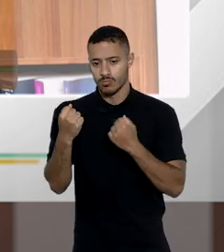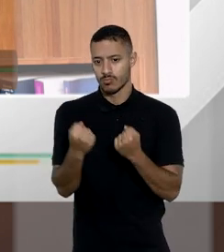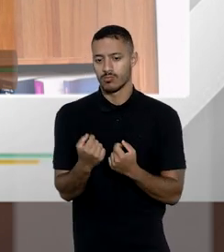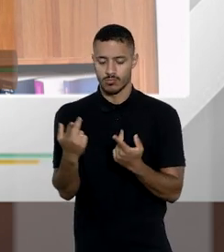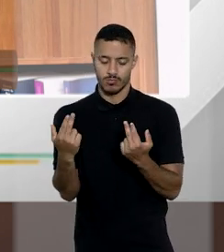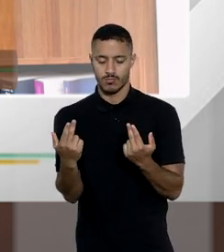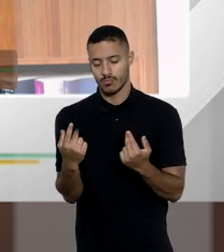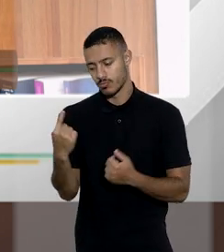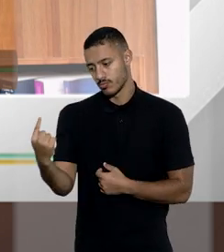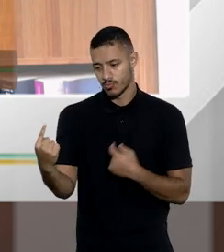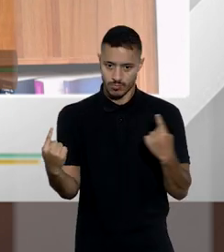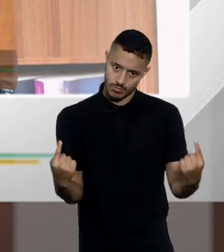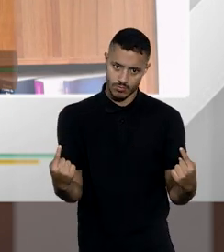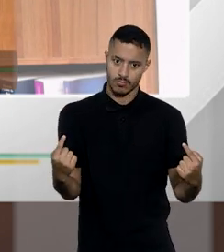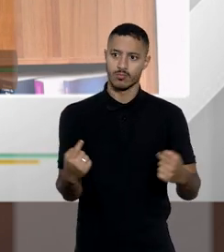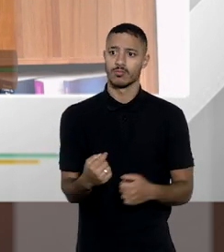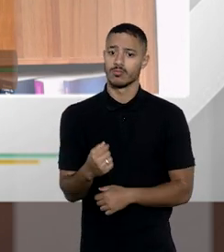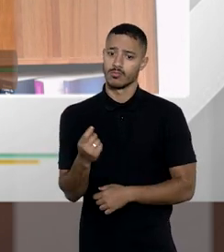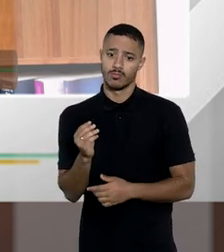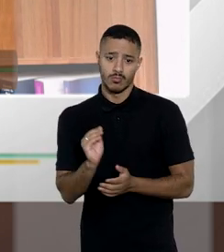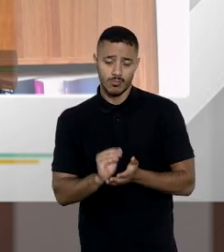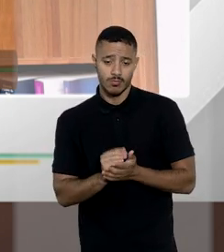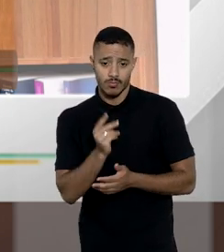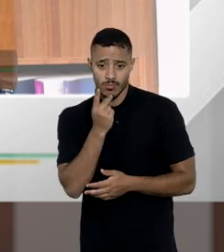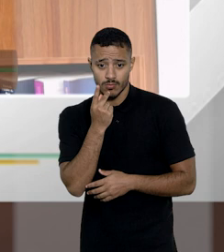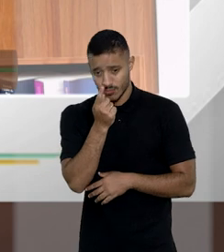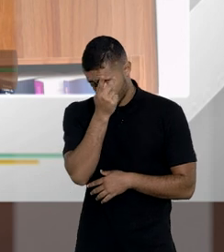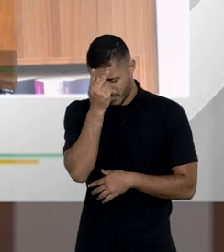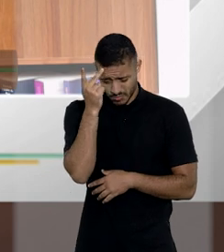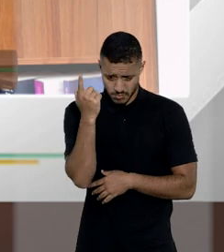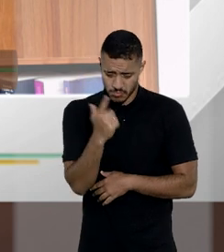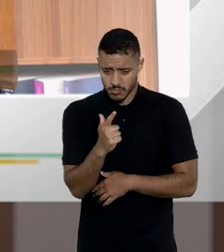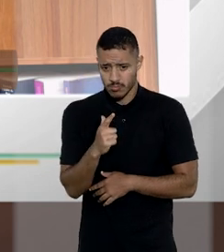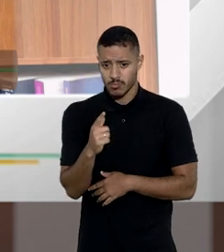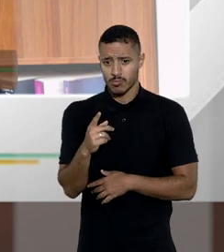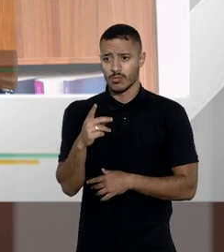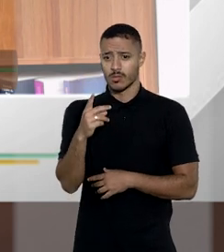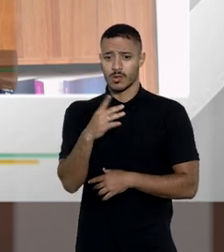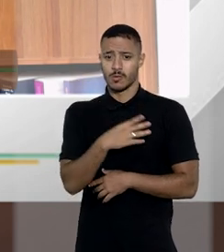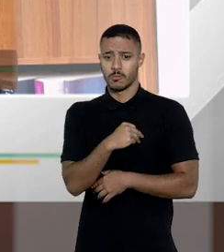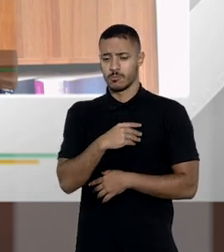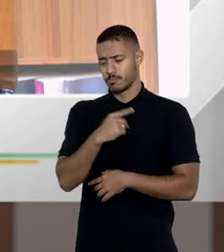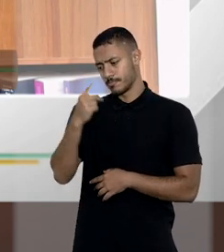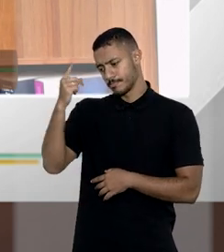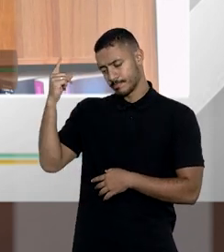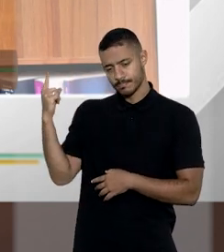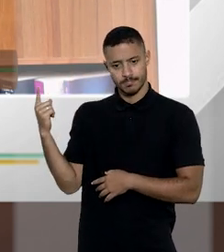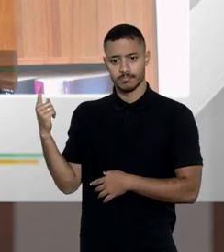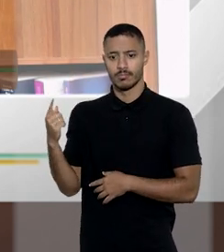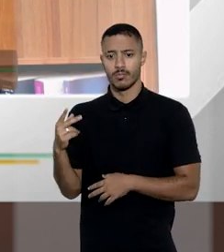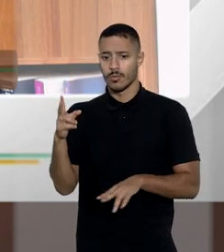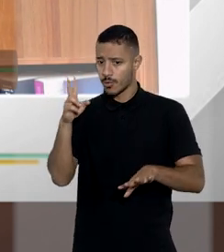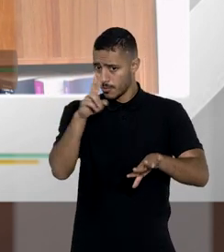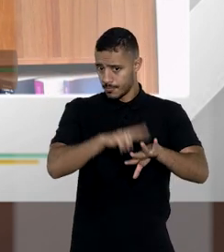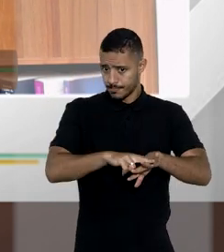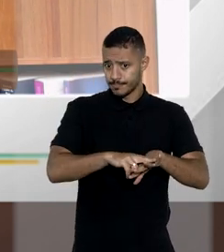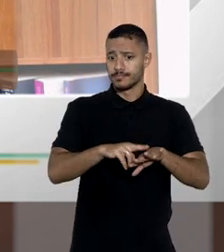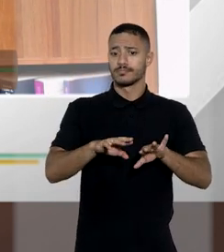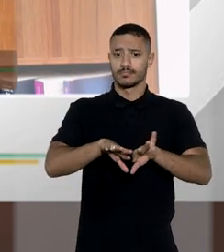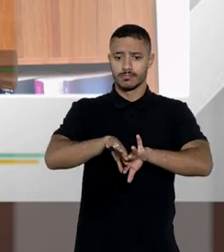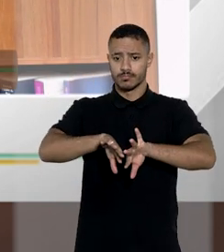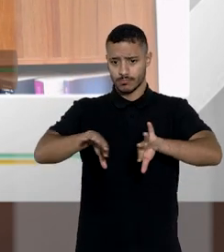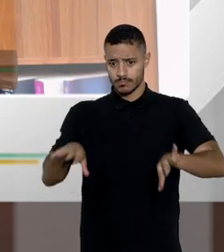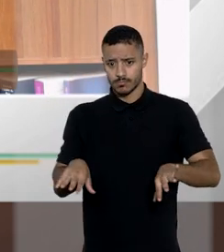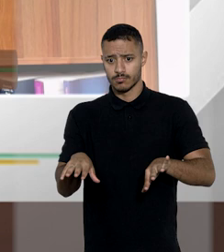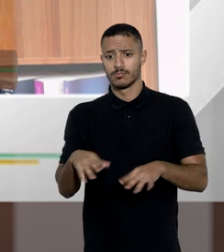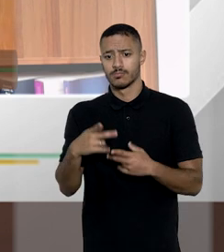que podem ser comuns ou exclusivos isso sem falar que se a pessoa não tenha descendentes o viúvo ou a viúva na separação total